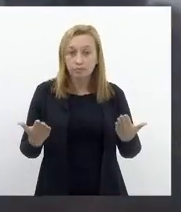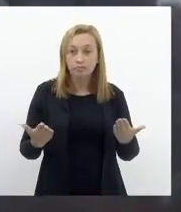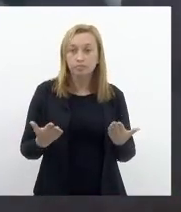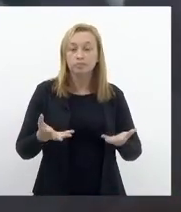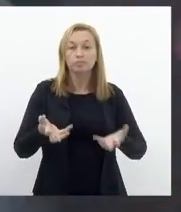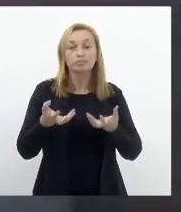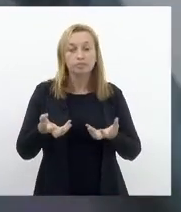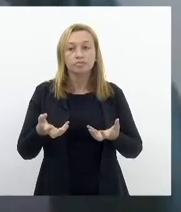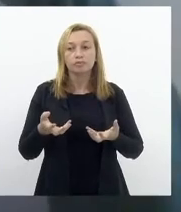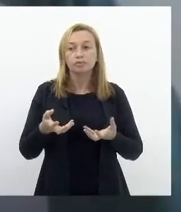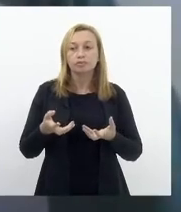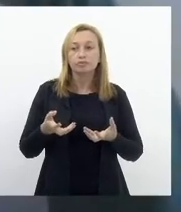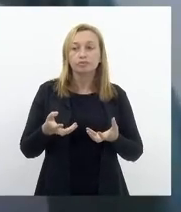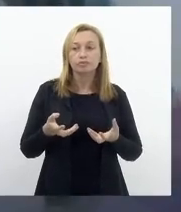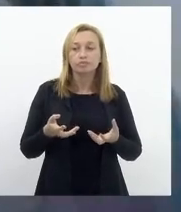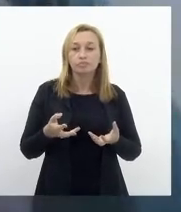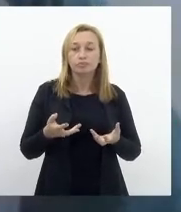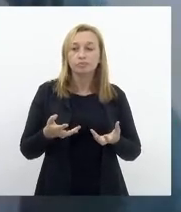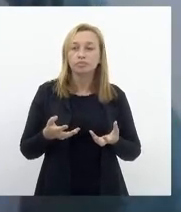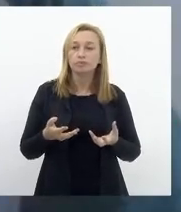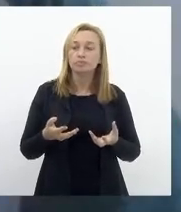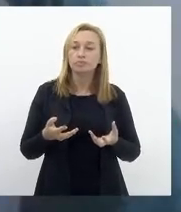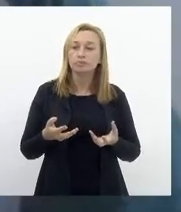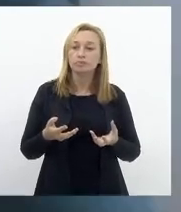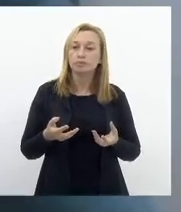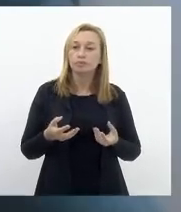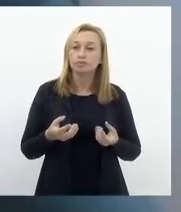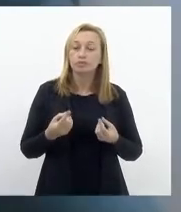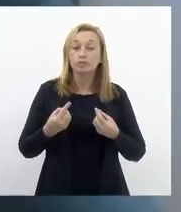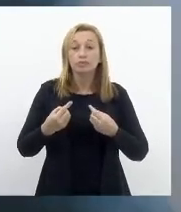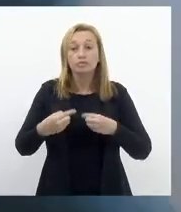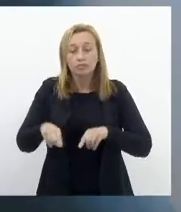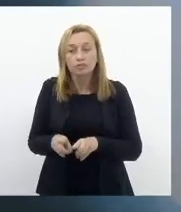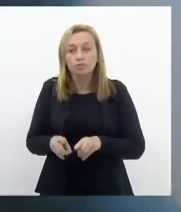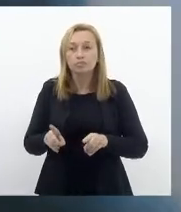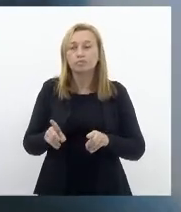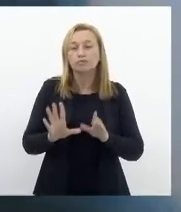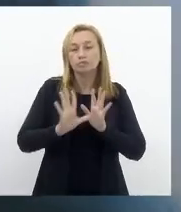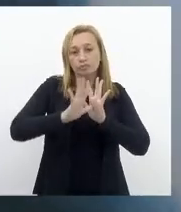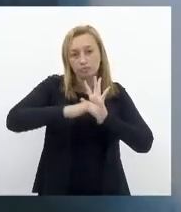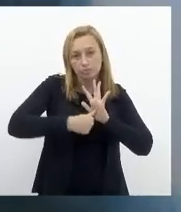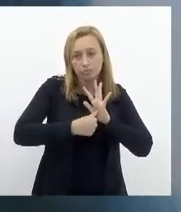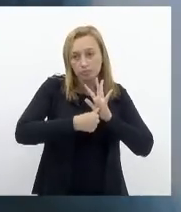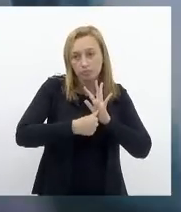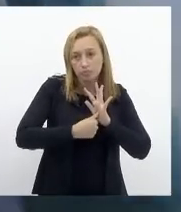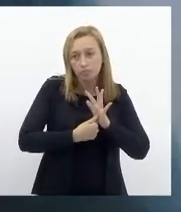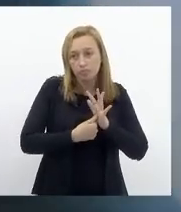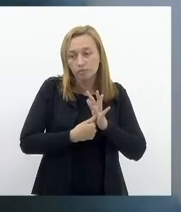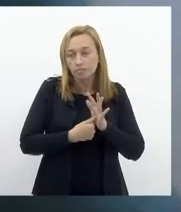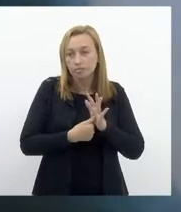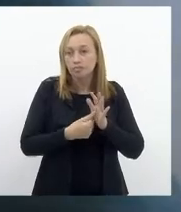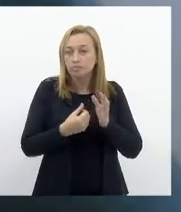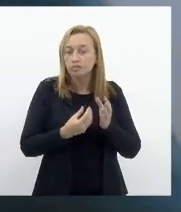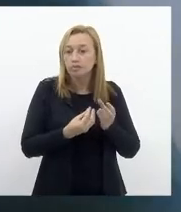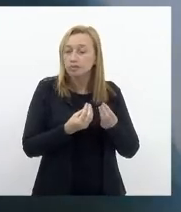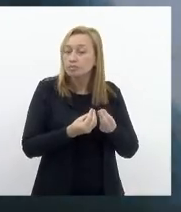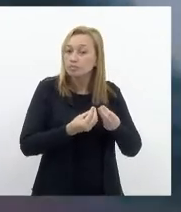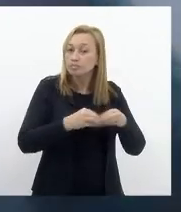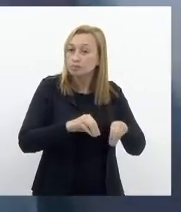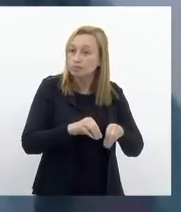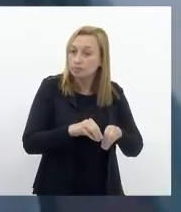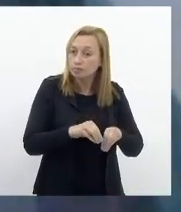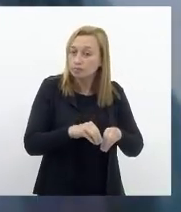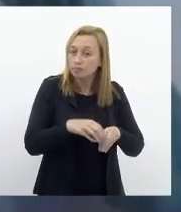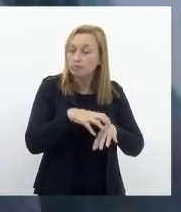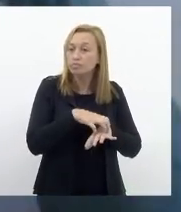nós queremos apertar o cerco contra este roubo que acaba tendo um papel, o nosso sistema de transporte